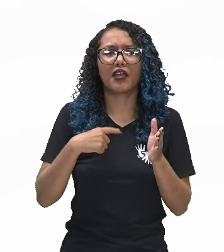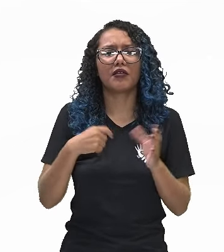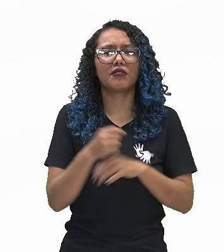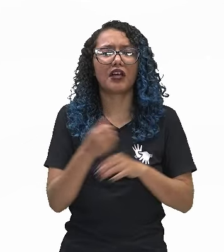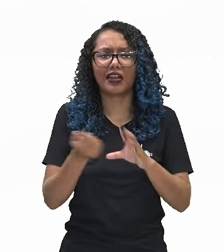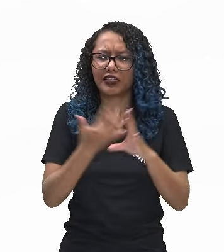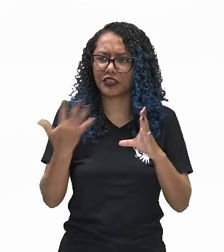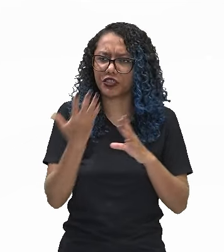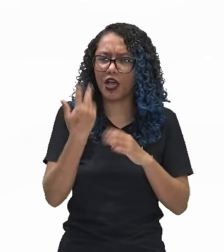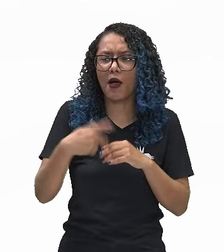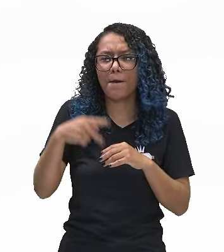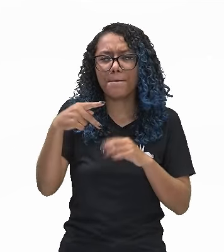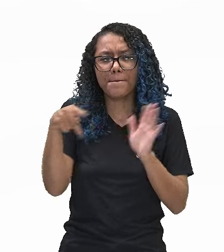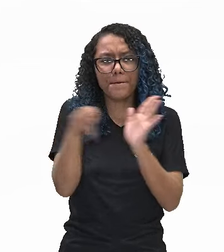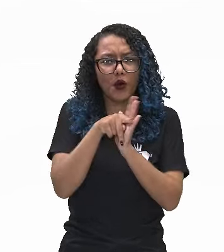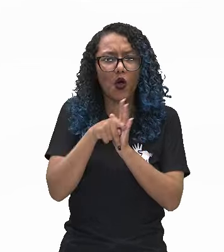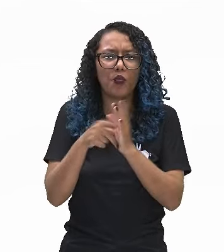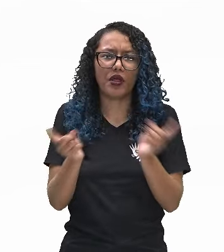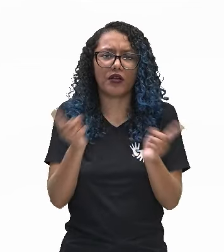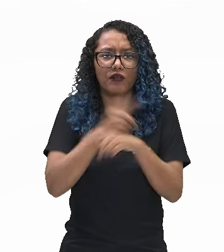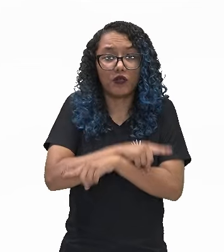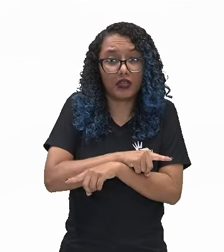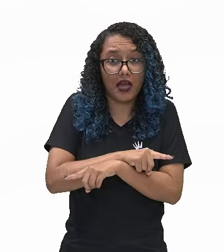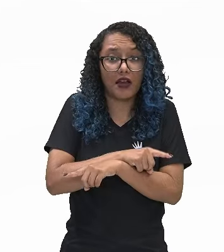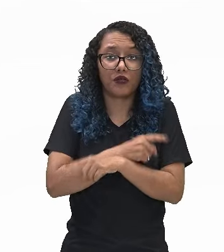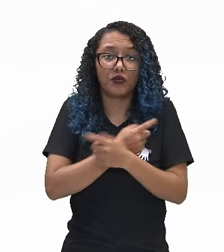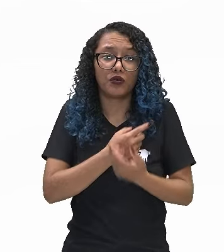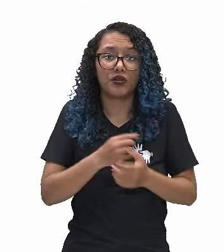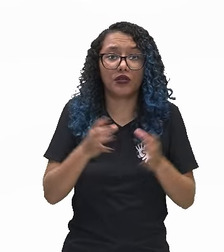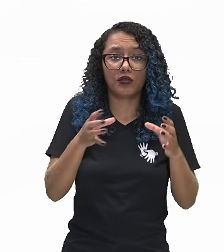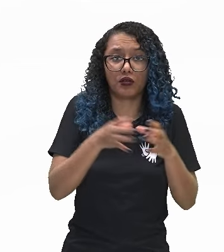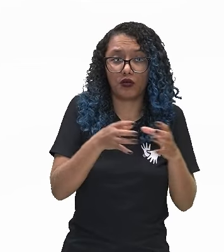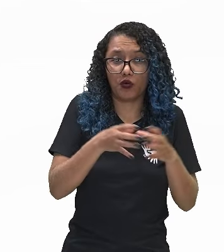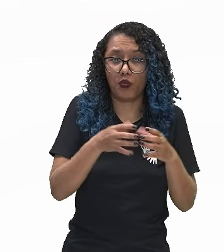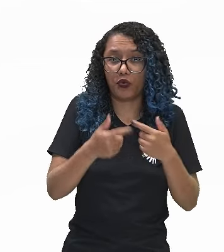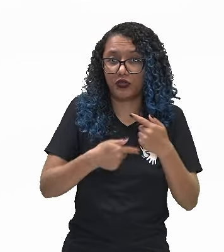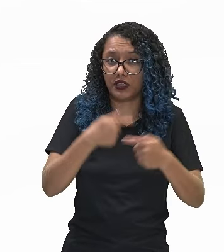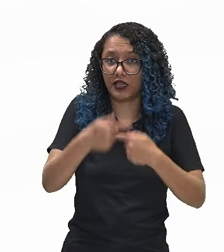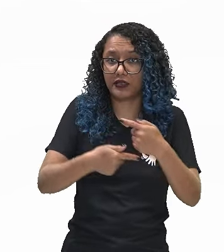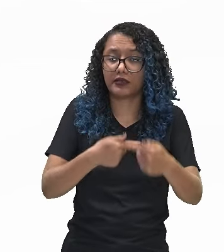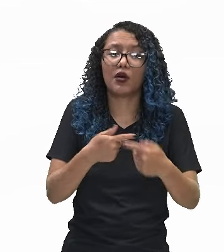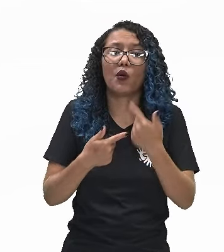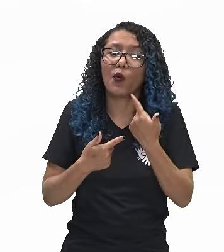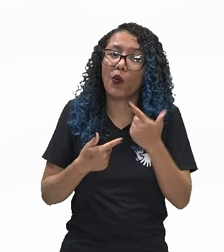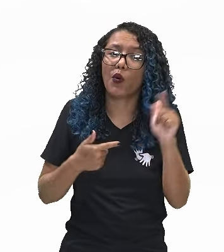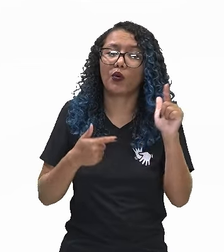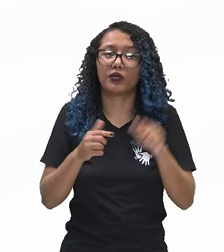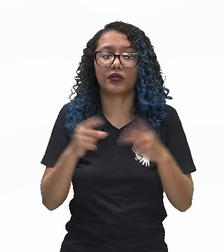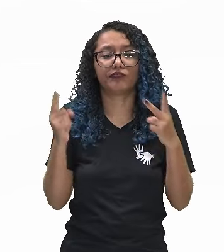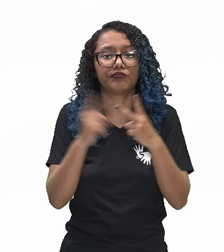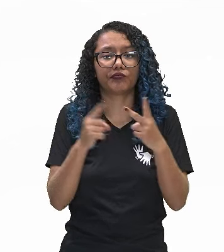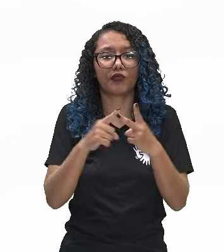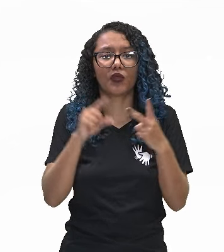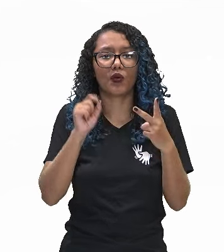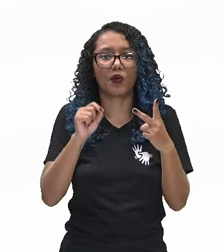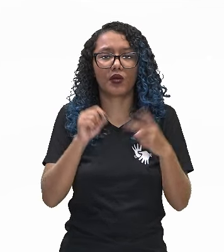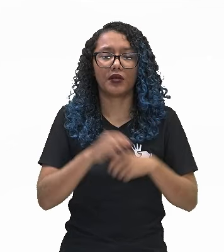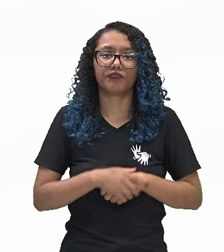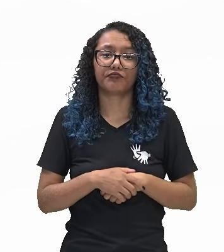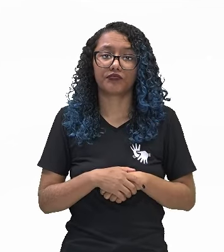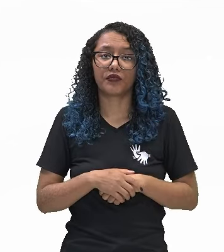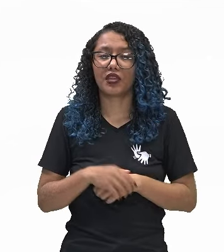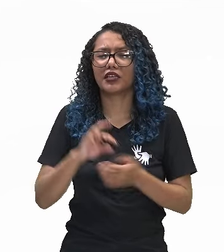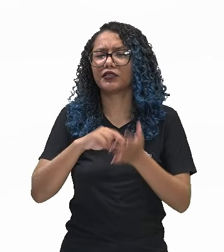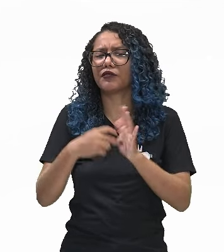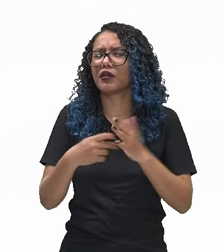opõe à cultura de outras gerações. Enquanto a classista é relacionada aos jovens que se relacionam segundo as classes sociais